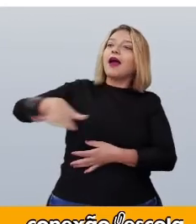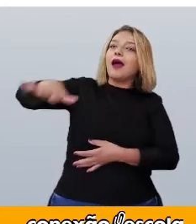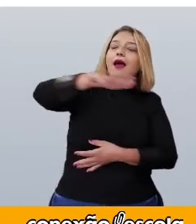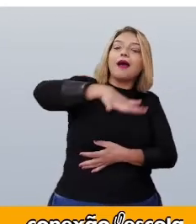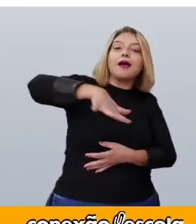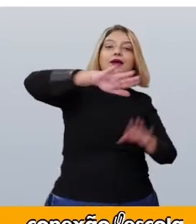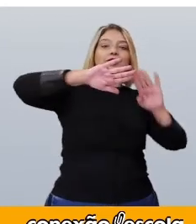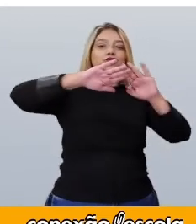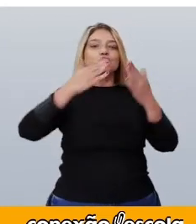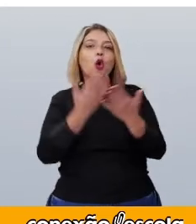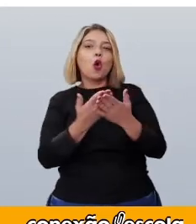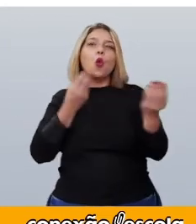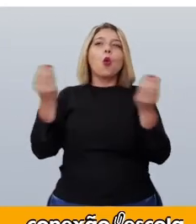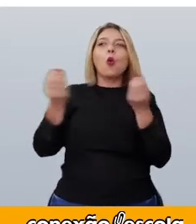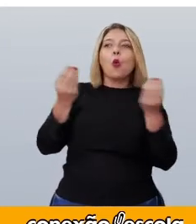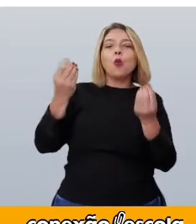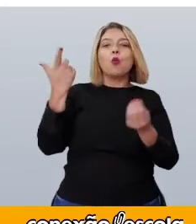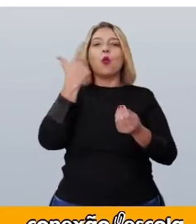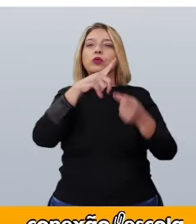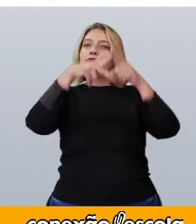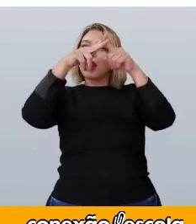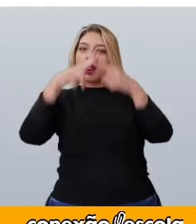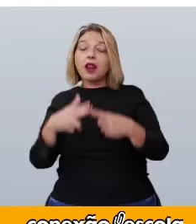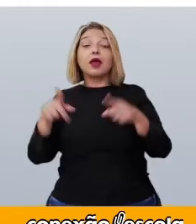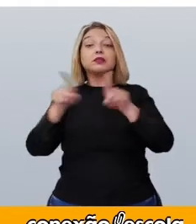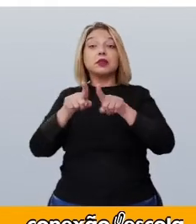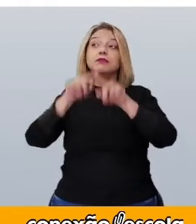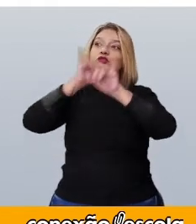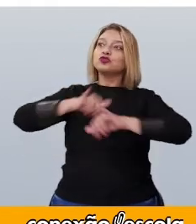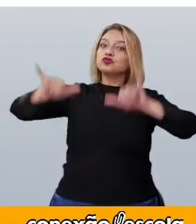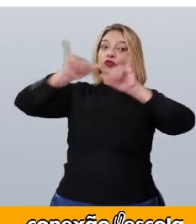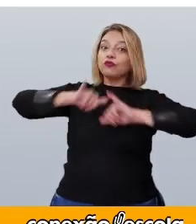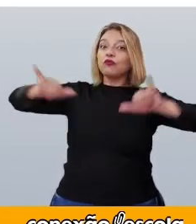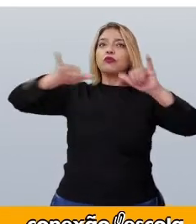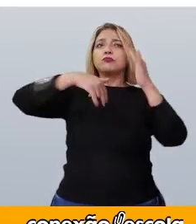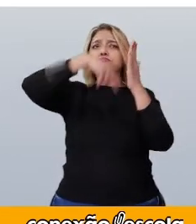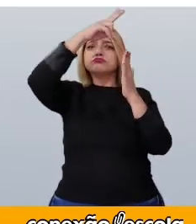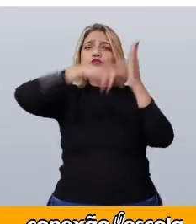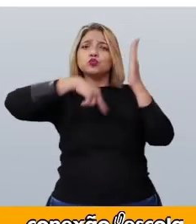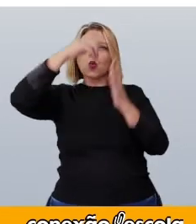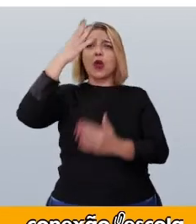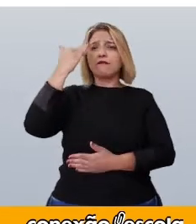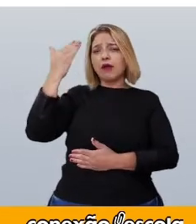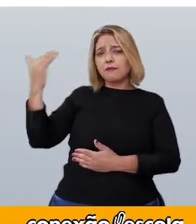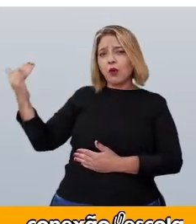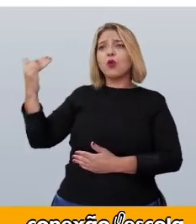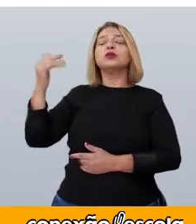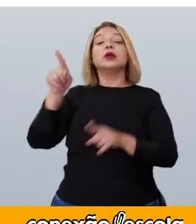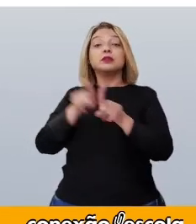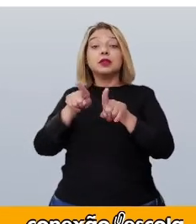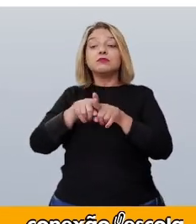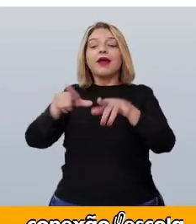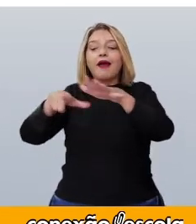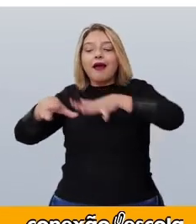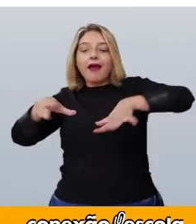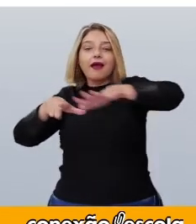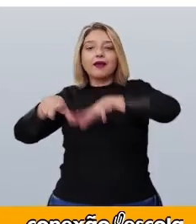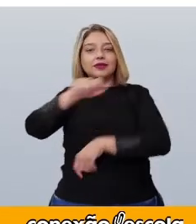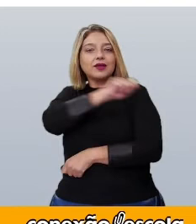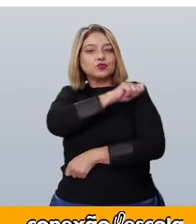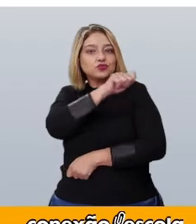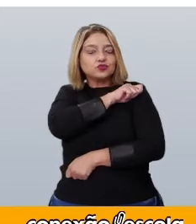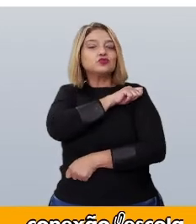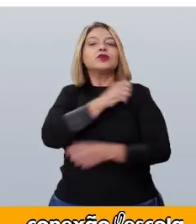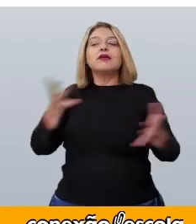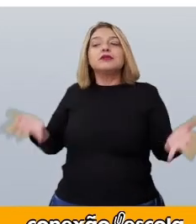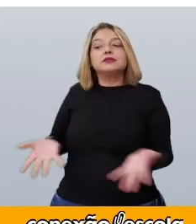escolares, divulgar obras clássicas e ensinar, além da sala de aula, ressignificando também onde